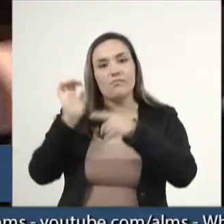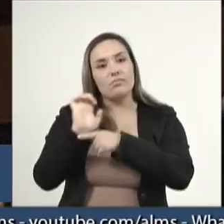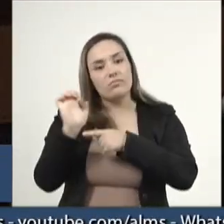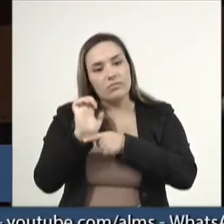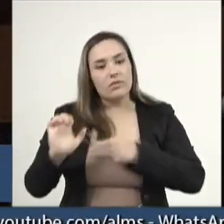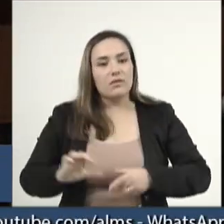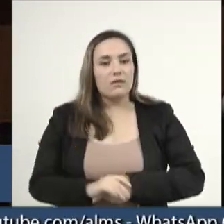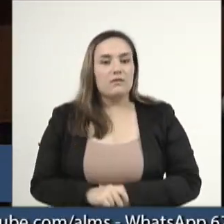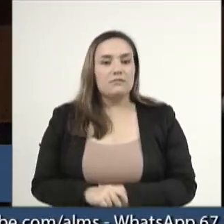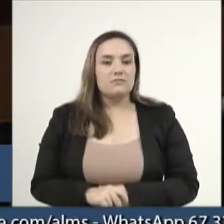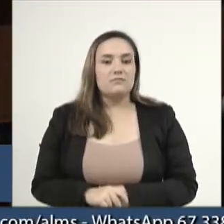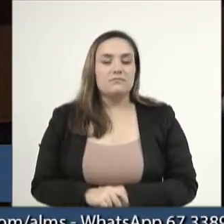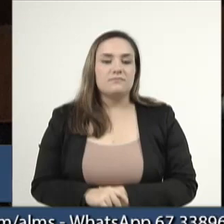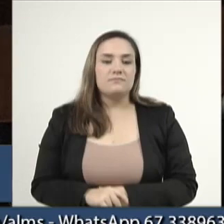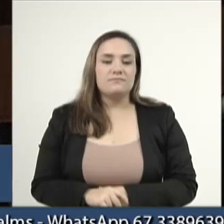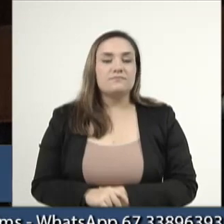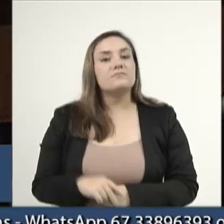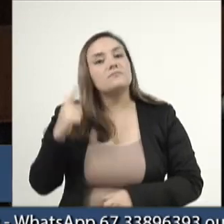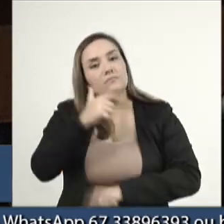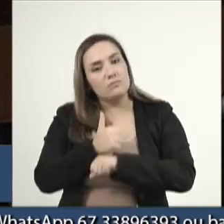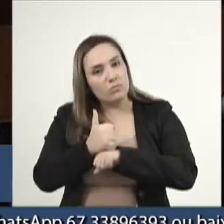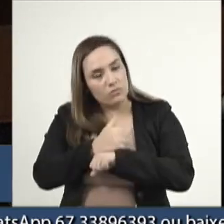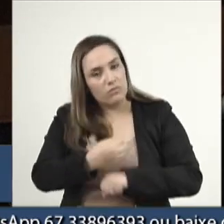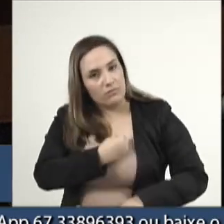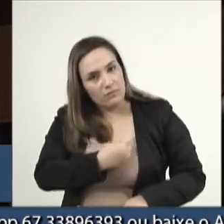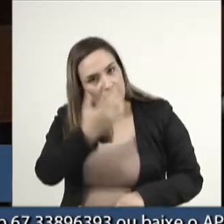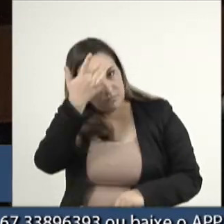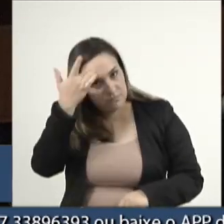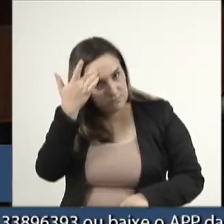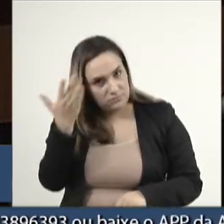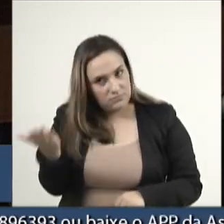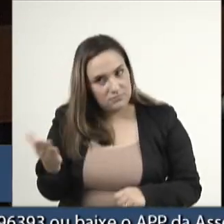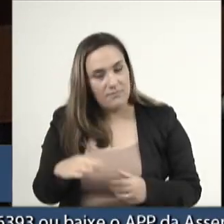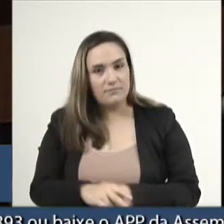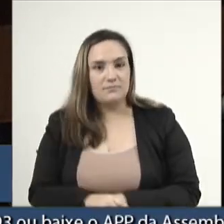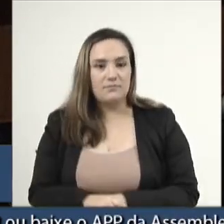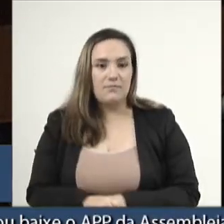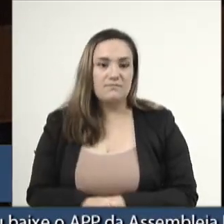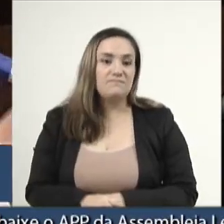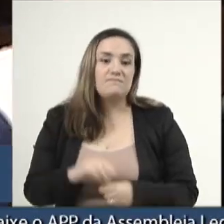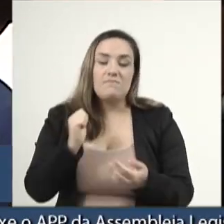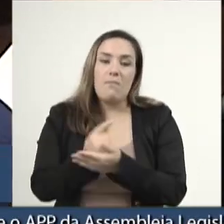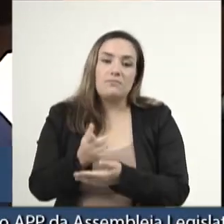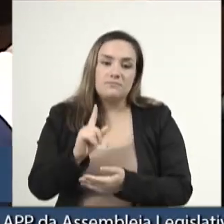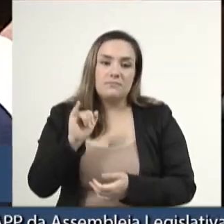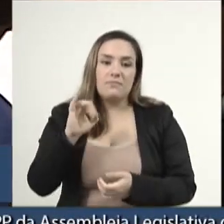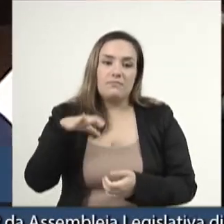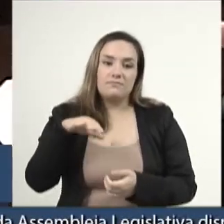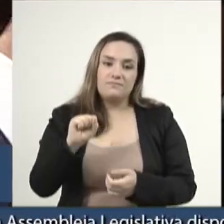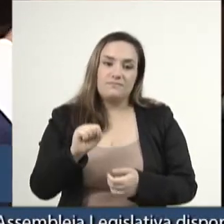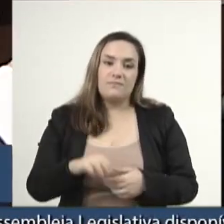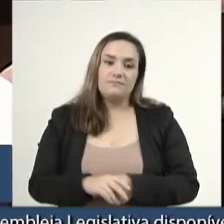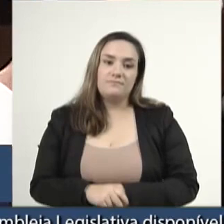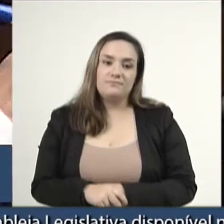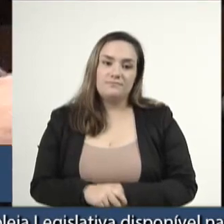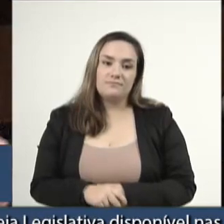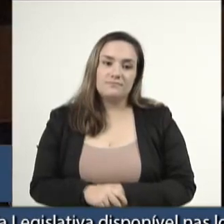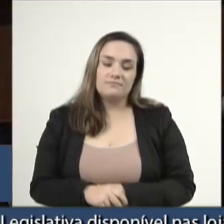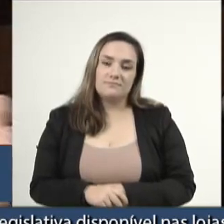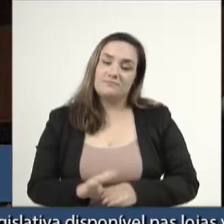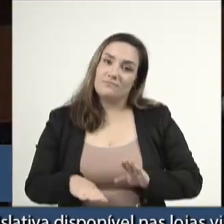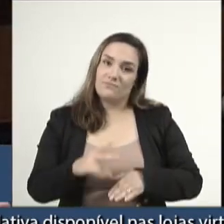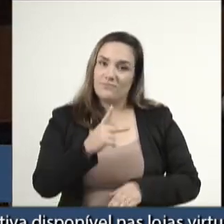e mais qualidade de vida para as pessoas que deixam de recolher impostos, que o PT